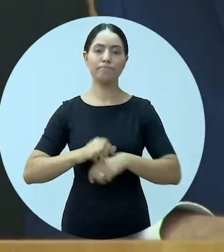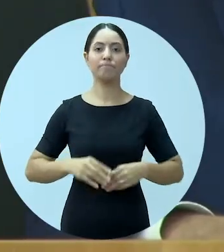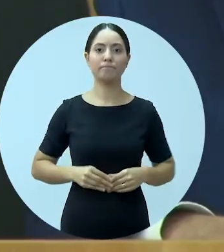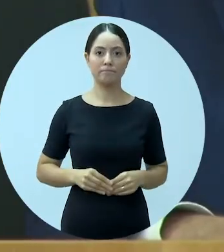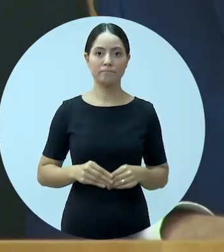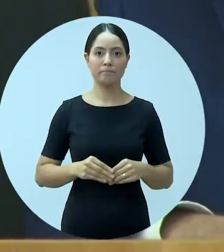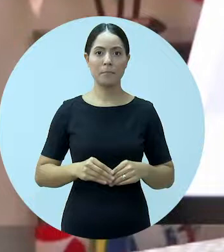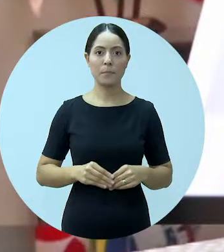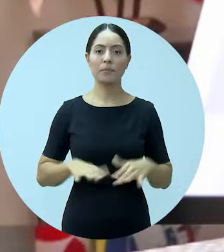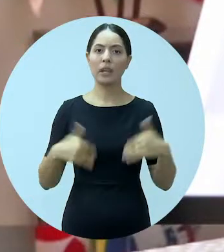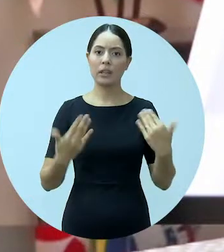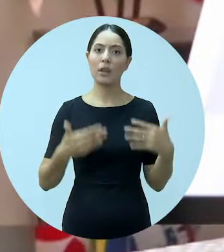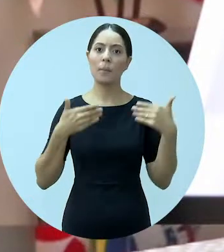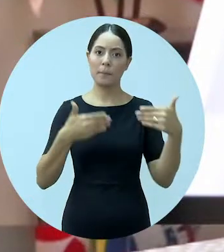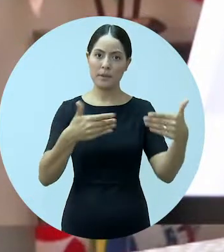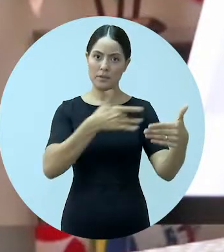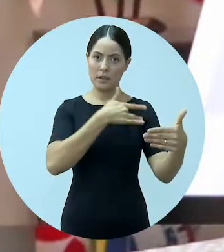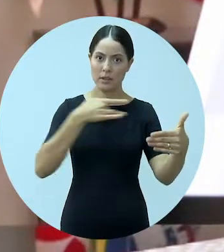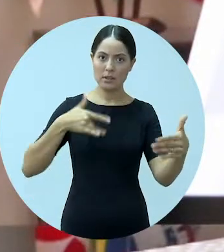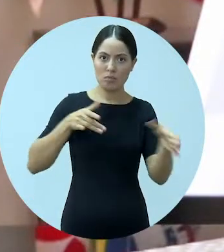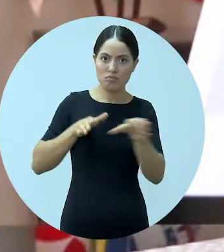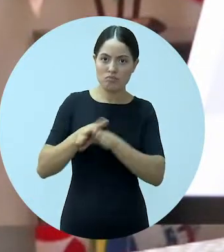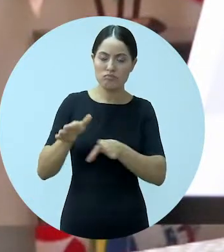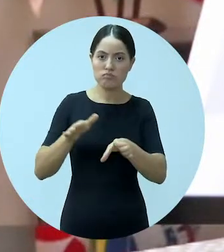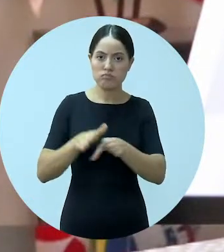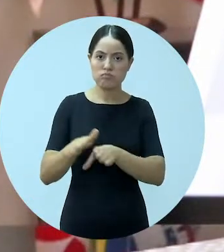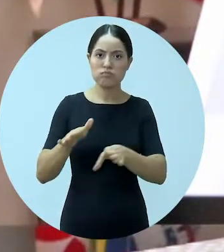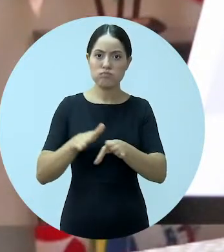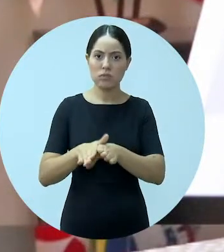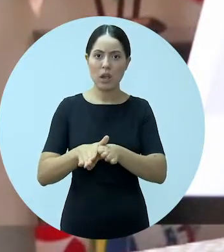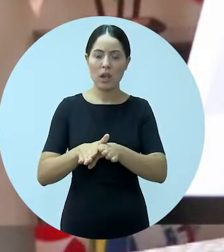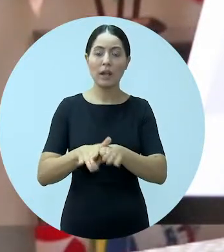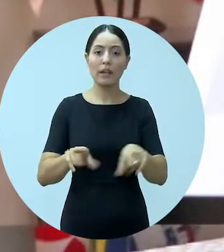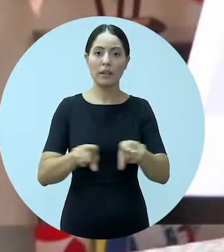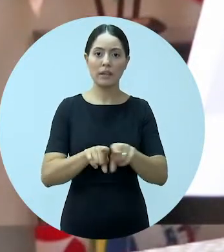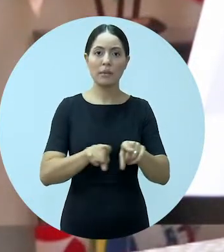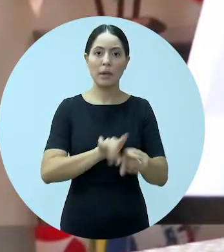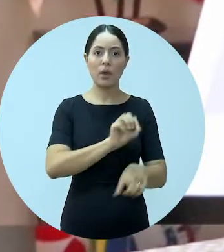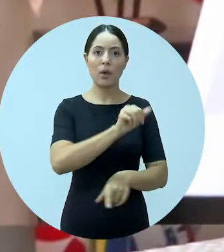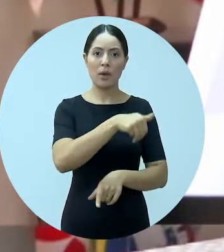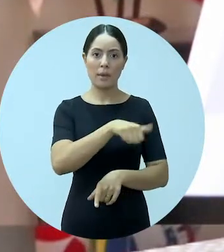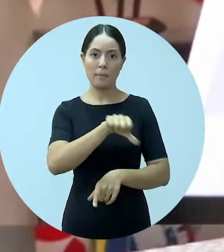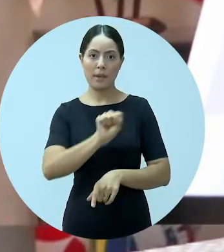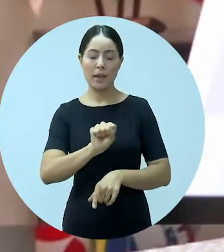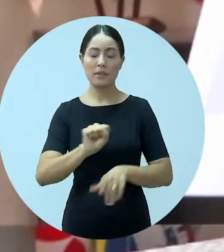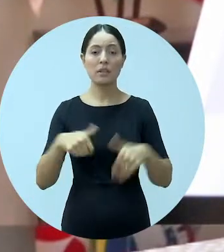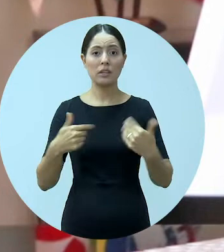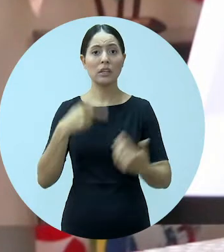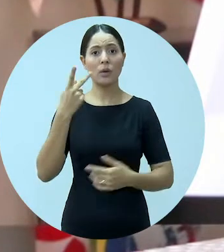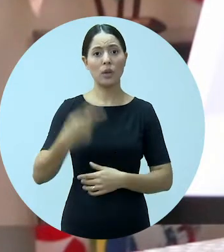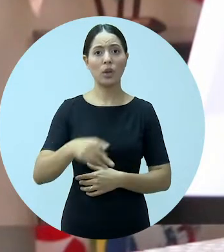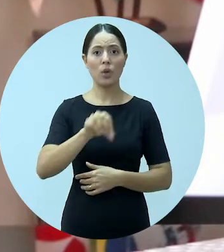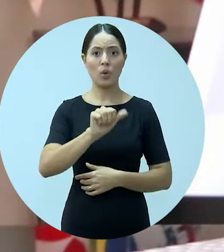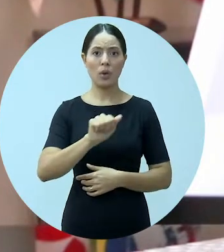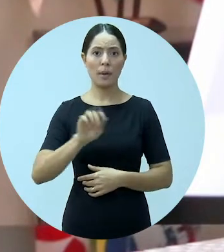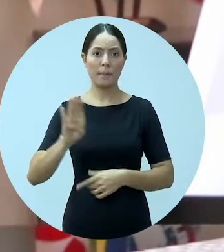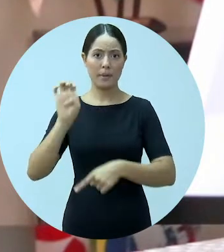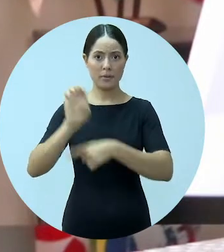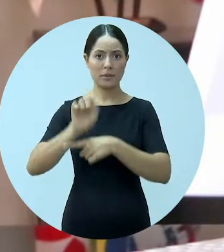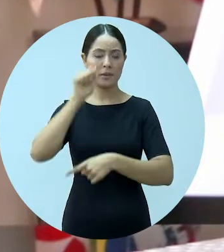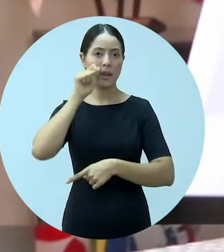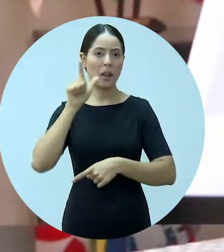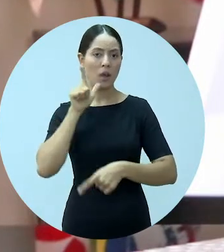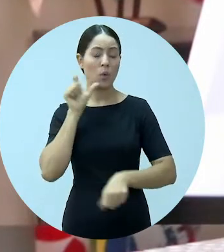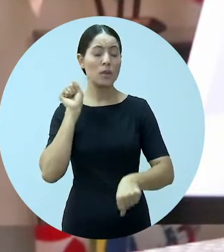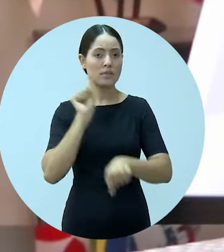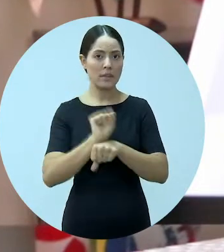suspensos. Seguindo as orientações do Ministério da Saúde e da Organização Mundial da Saúde, OAB Alagoas suspendeu a